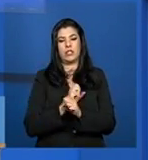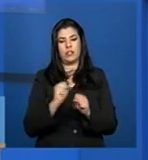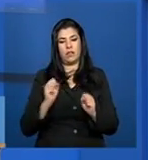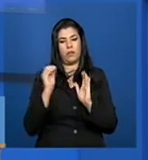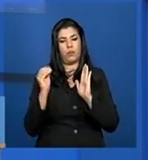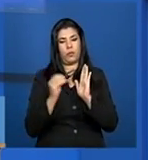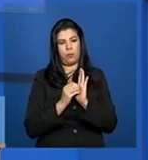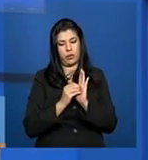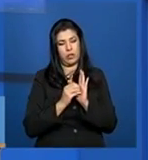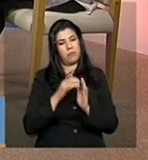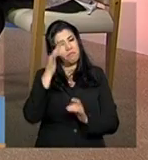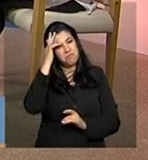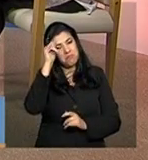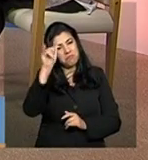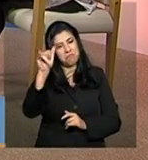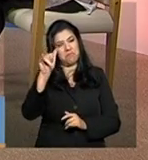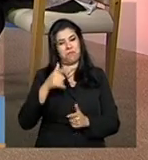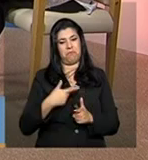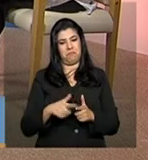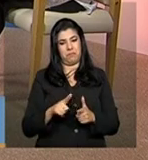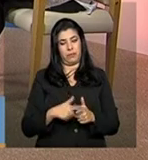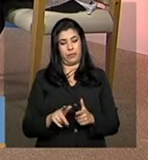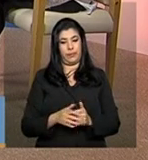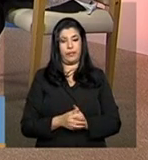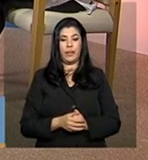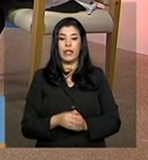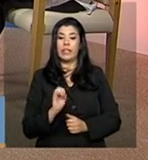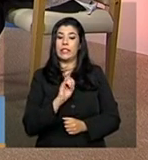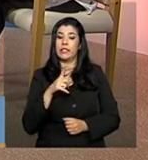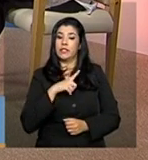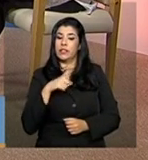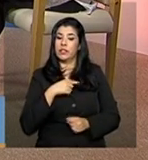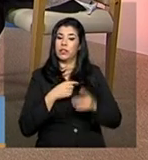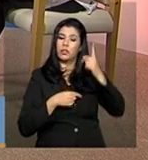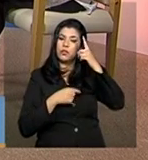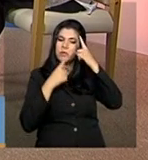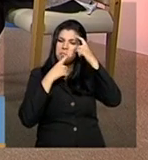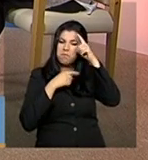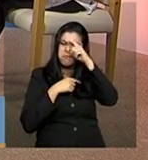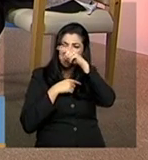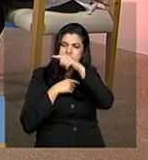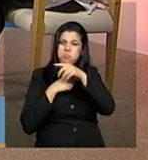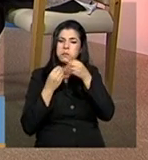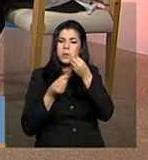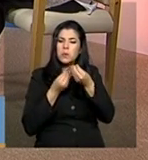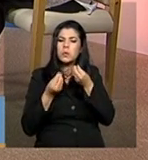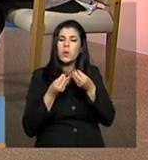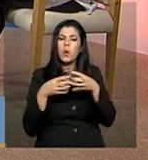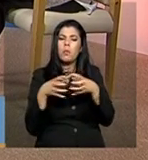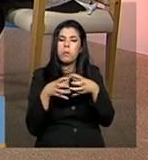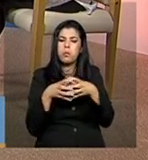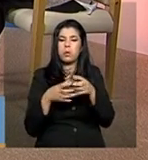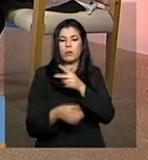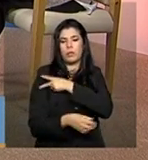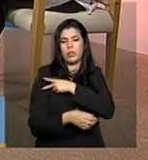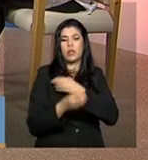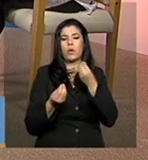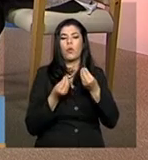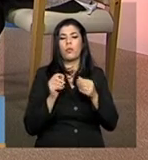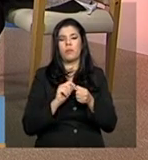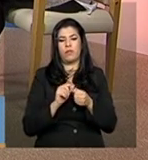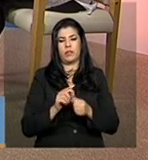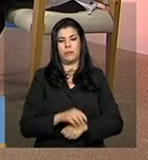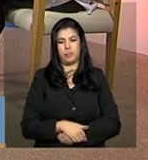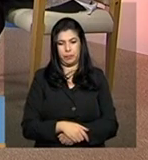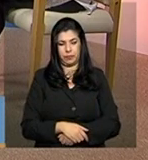Miriam, em caso de dificuldades, o que o gestor e a equipe técnica elas devem fazer? Em primeiro lugar, é